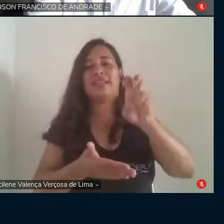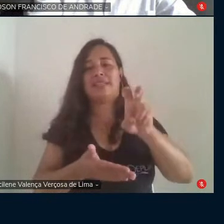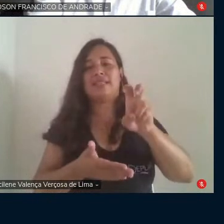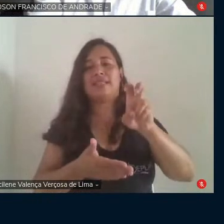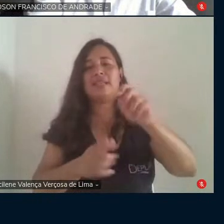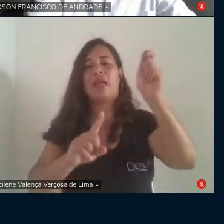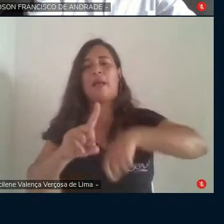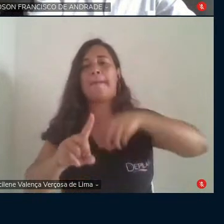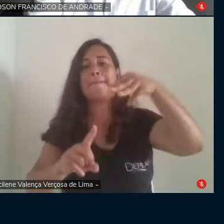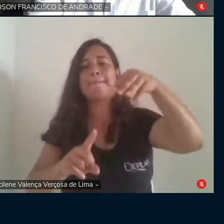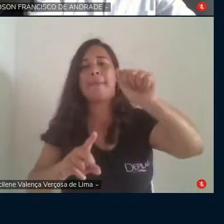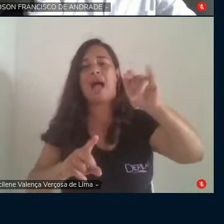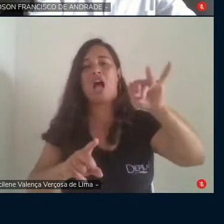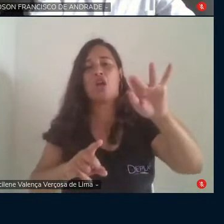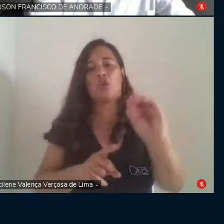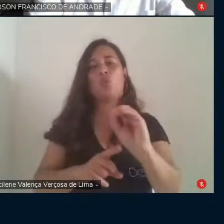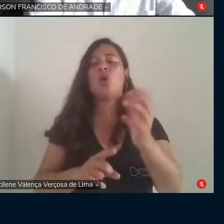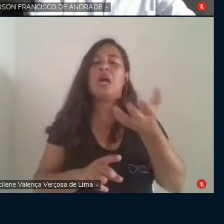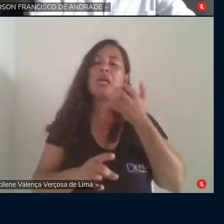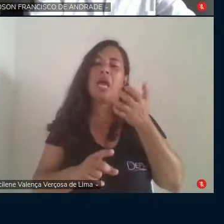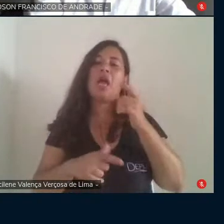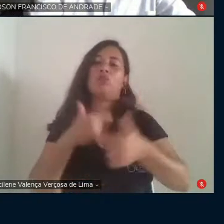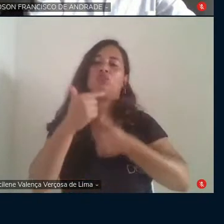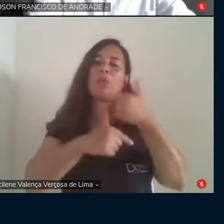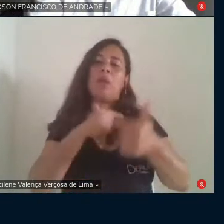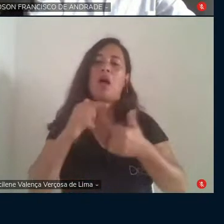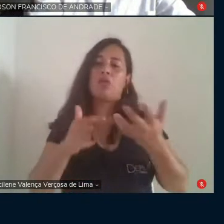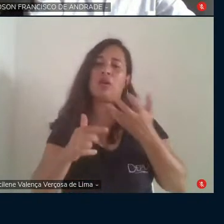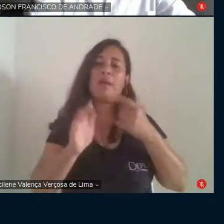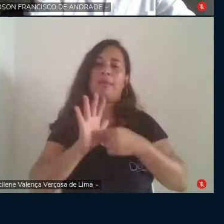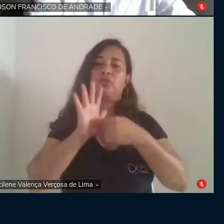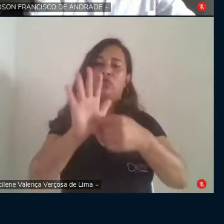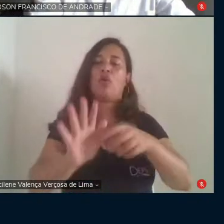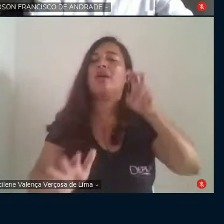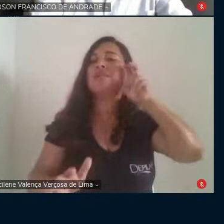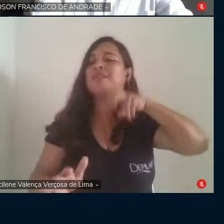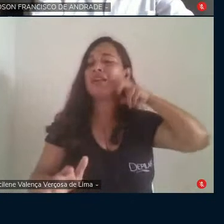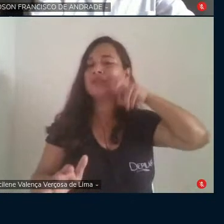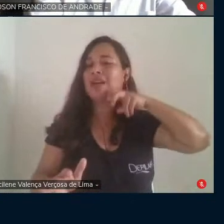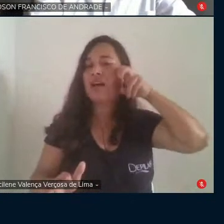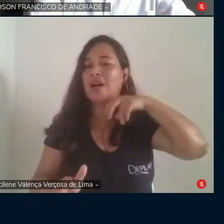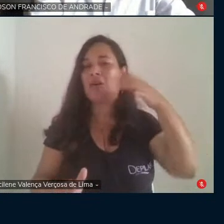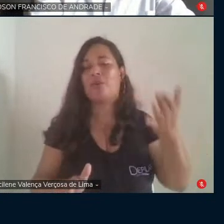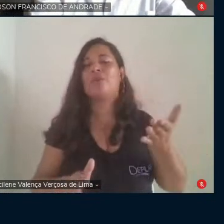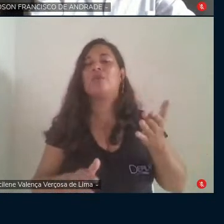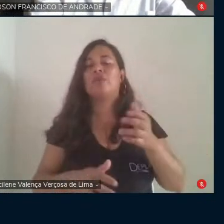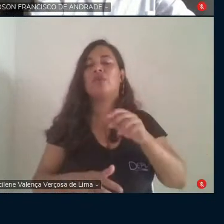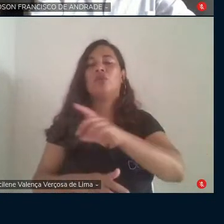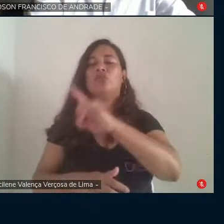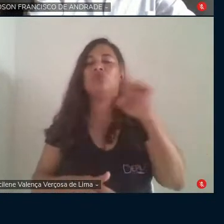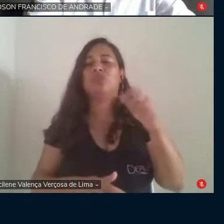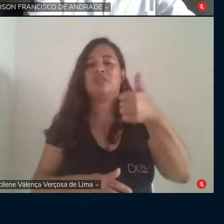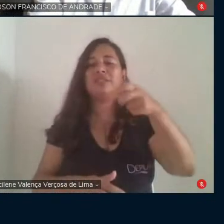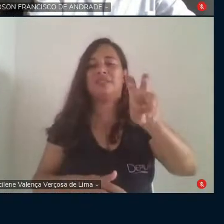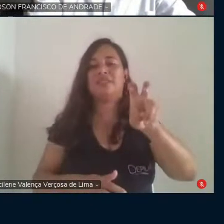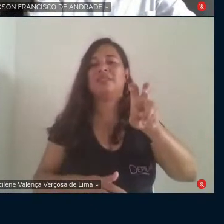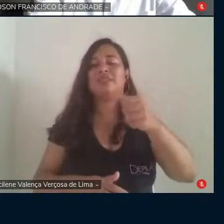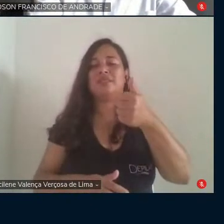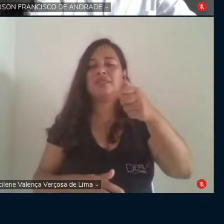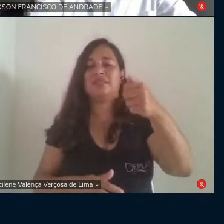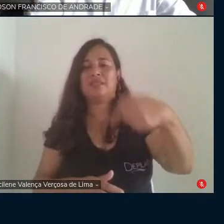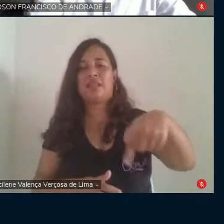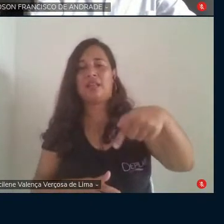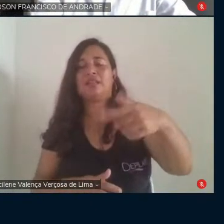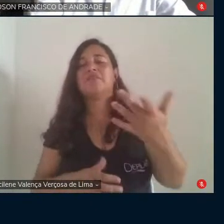trabalho que é apresentar lá em Natal, Rio Grande do Norte, nos dias 15, 16, 17 e julho, pode até o dia